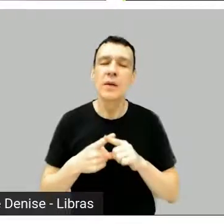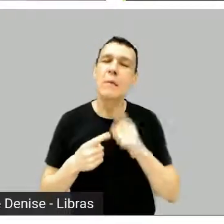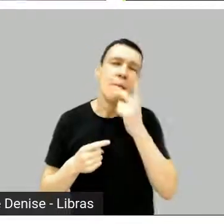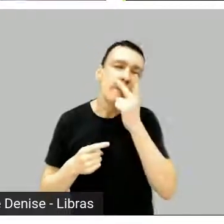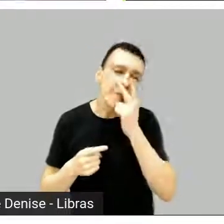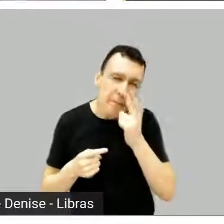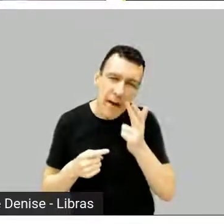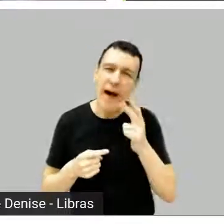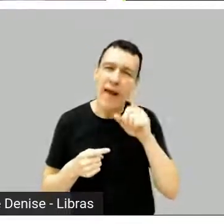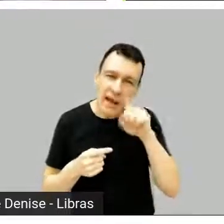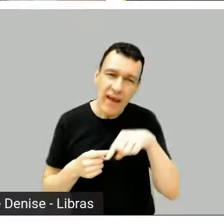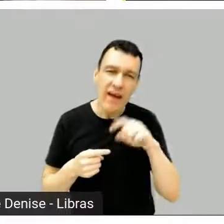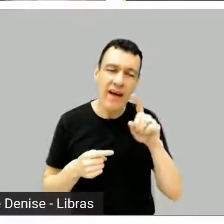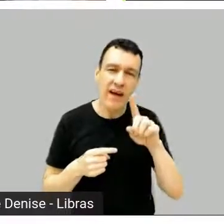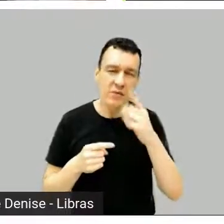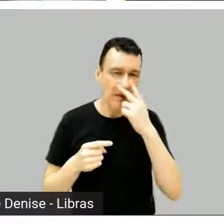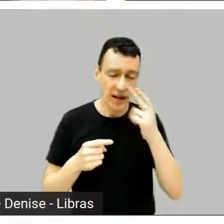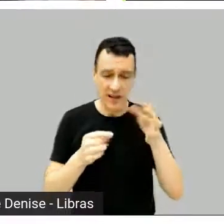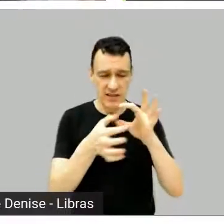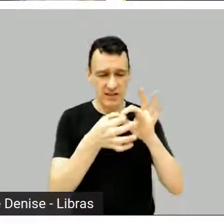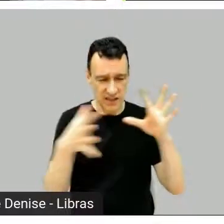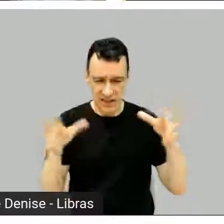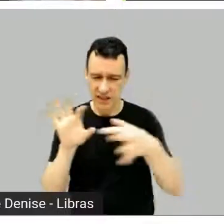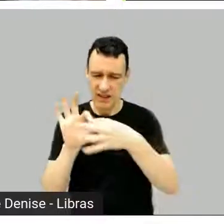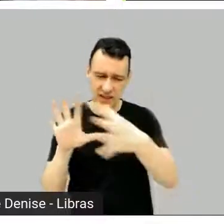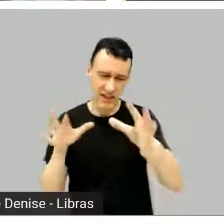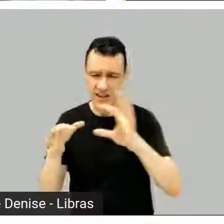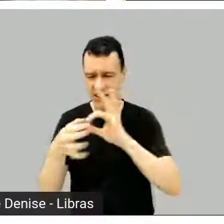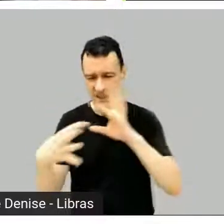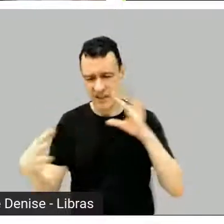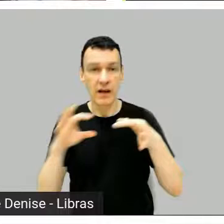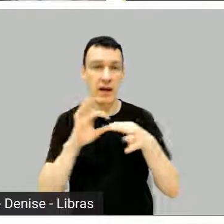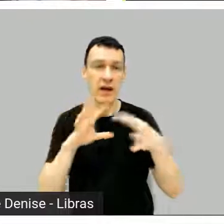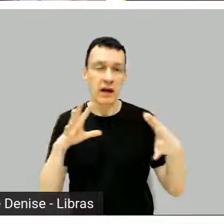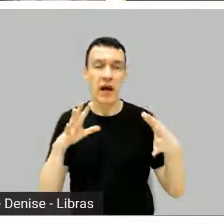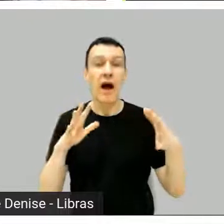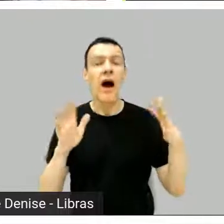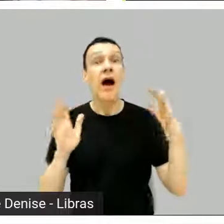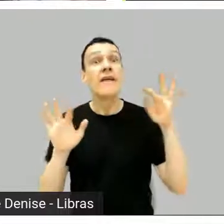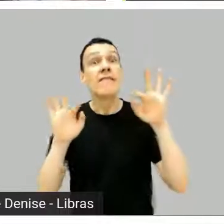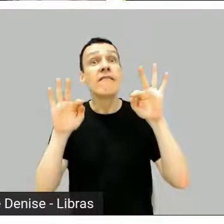episódios começam a se interligar, que é tipo... É, texto do Lúcio é um pouco assim.